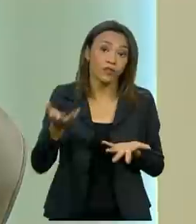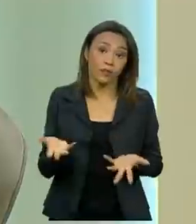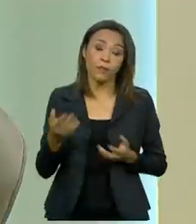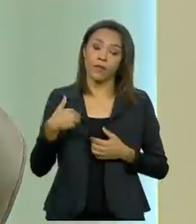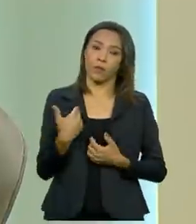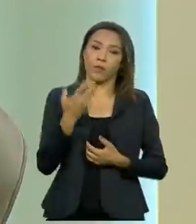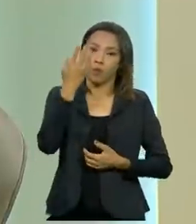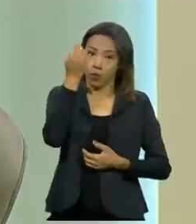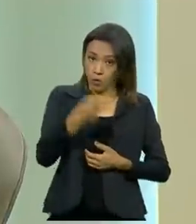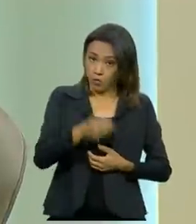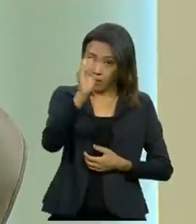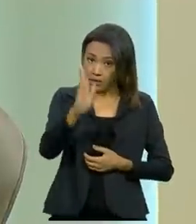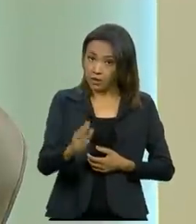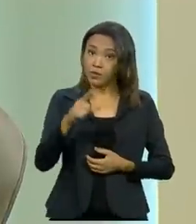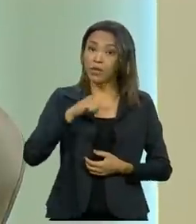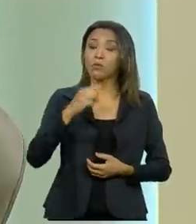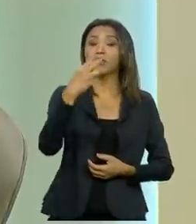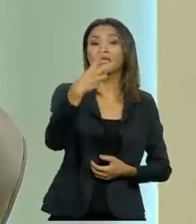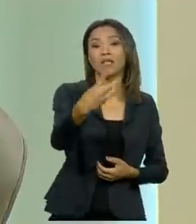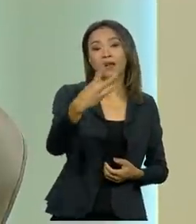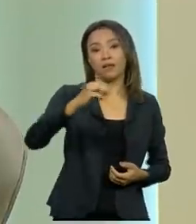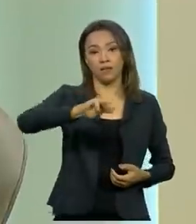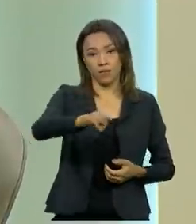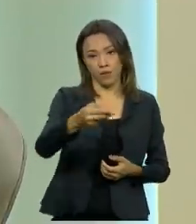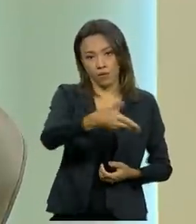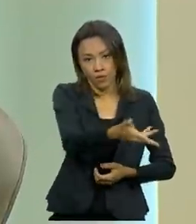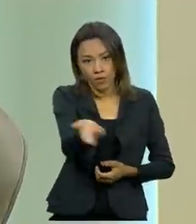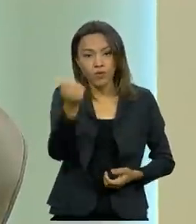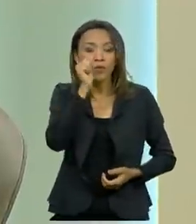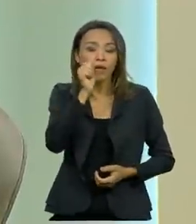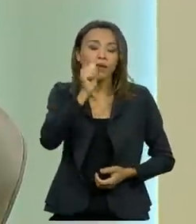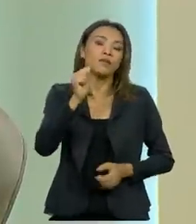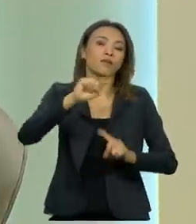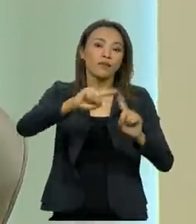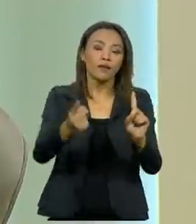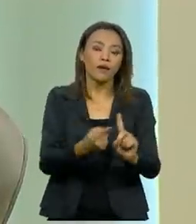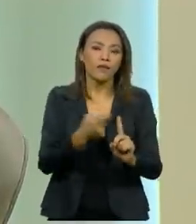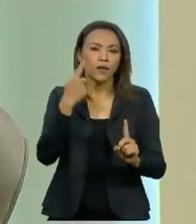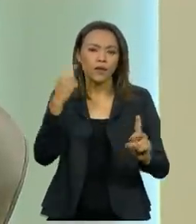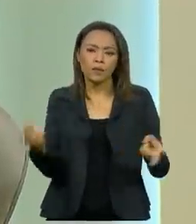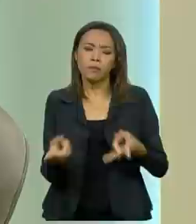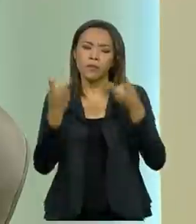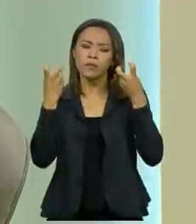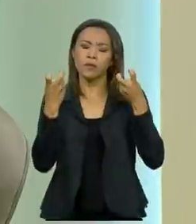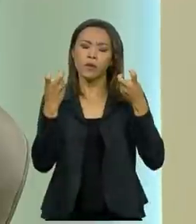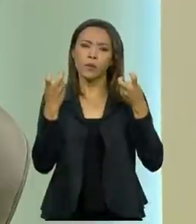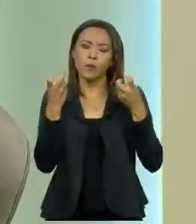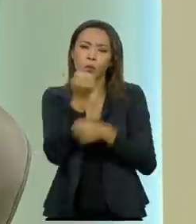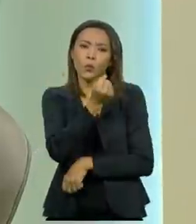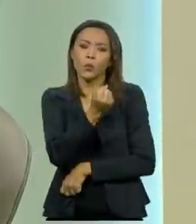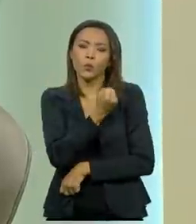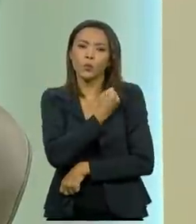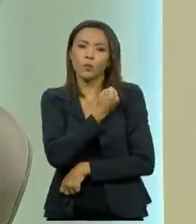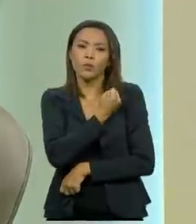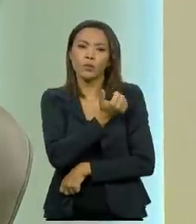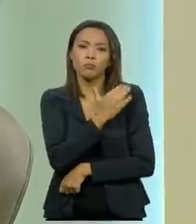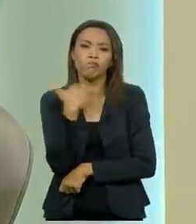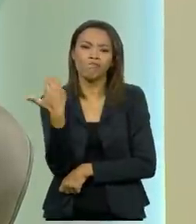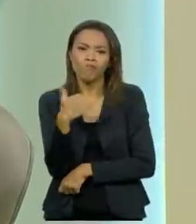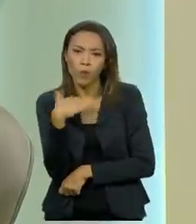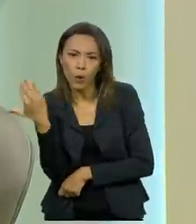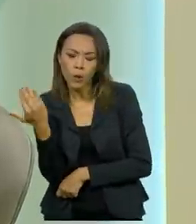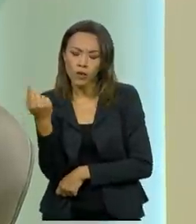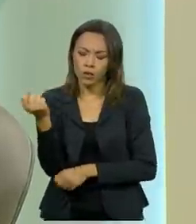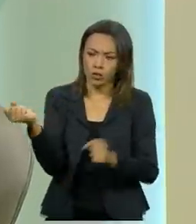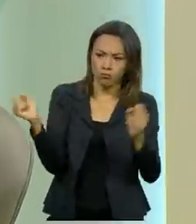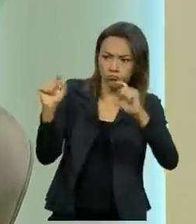cerca de 3 milhões de gestantes. E se verificou um número de óbitos e de casos